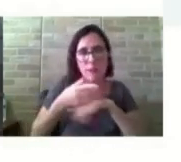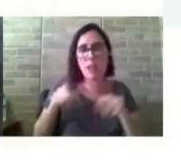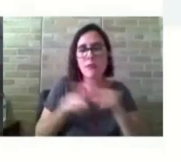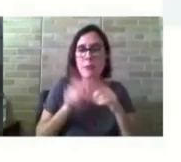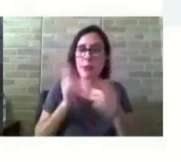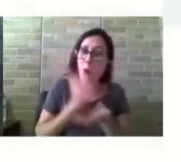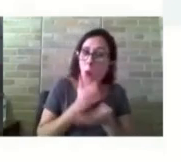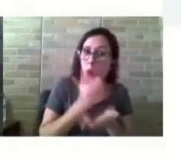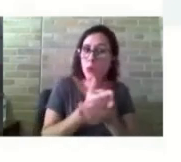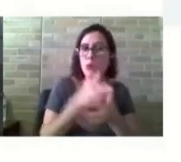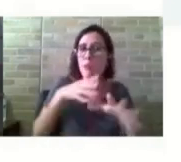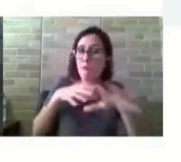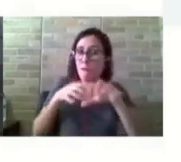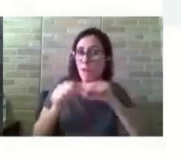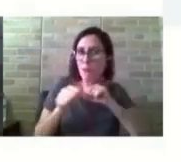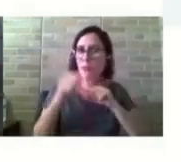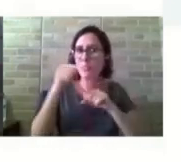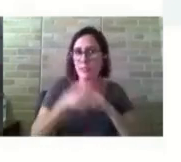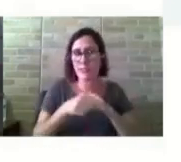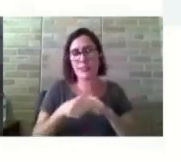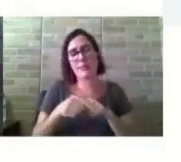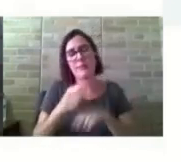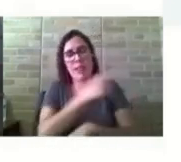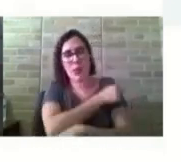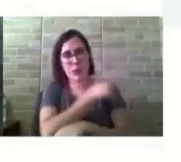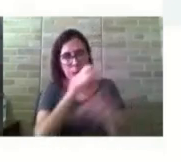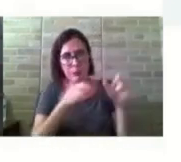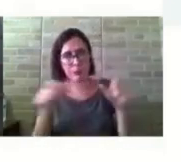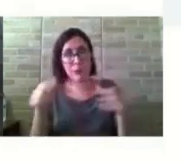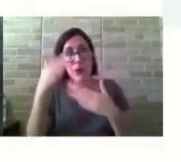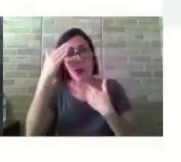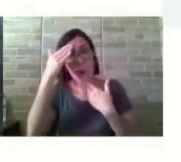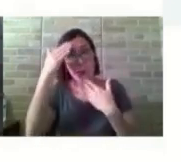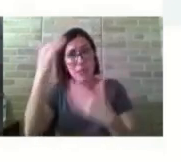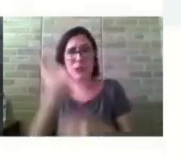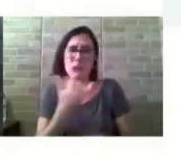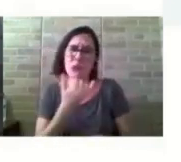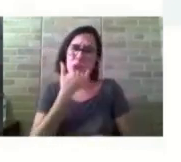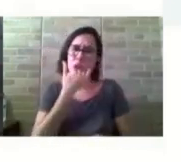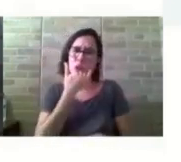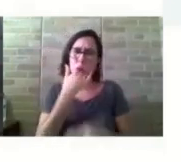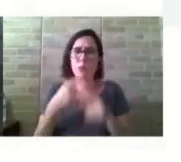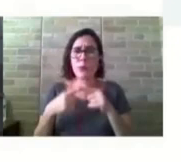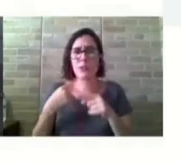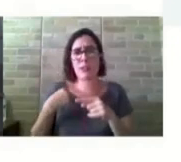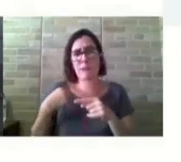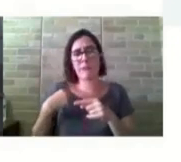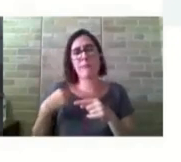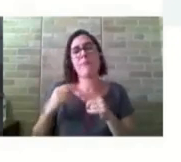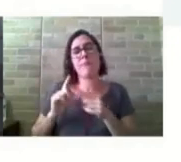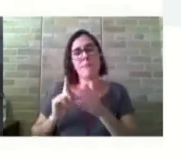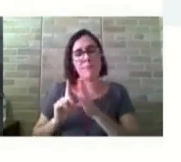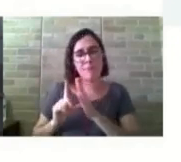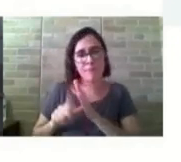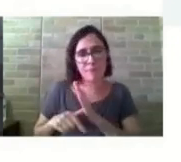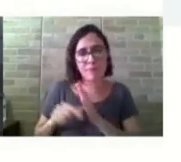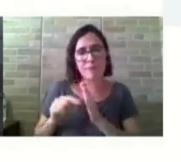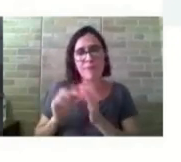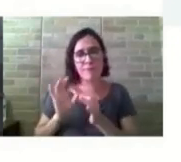nessa instituição. Obrigada, solicito desculpa por ter passado do tempo.